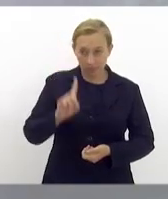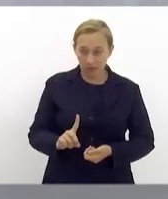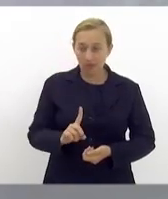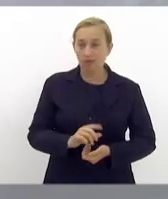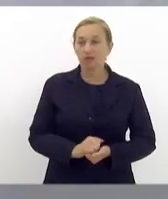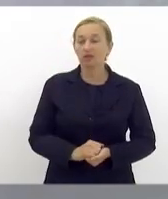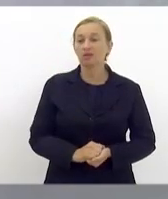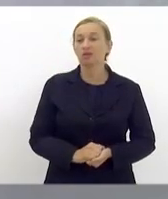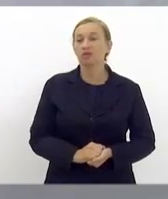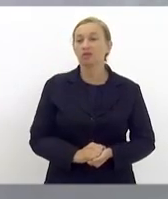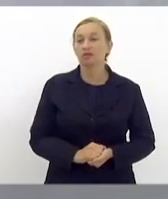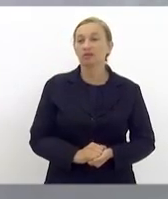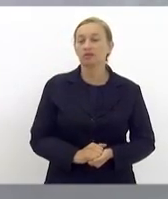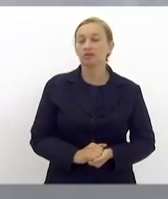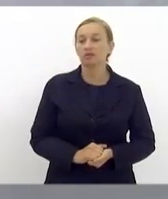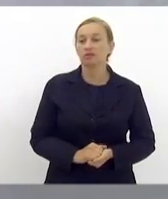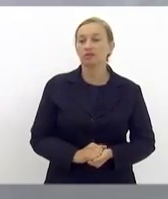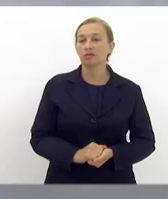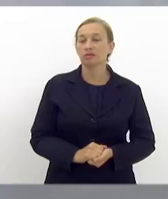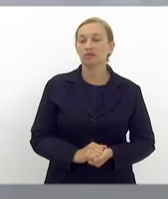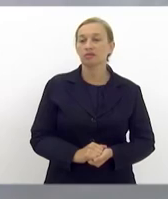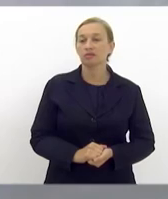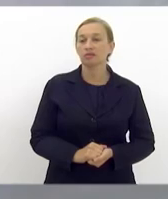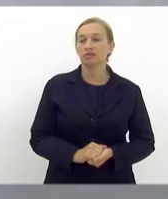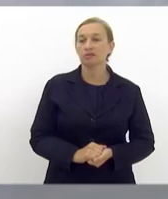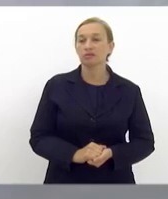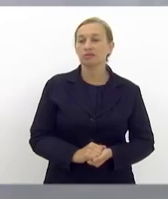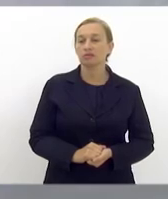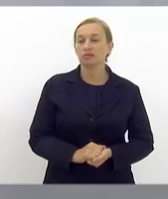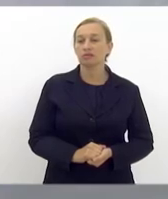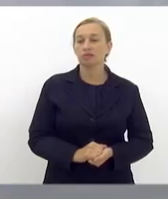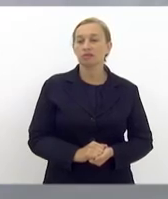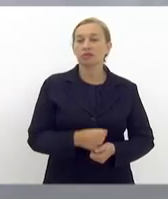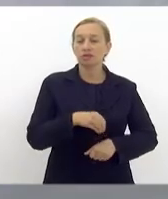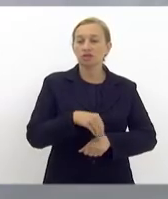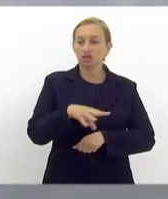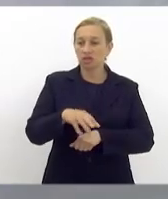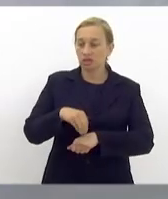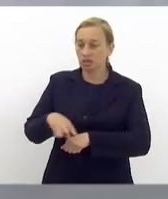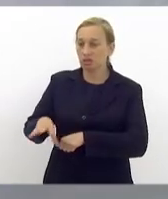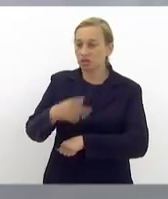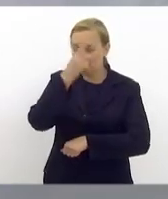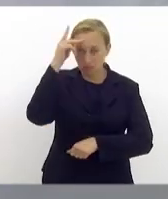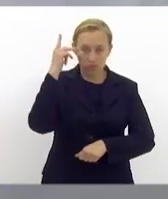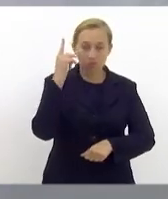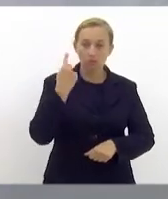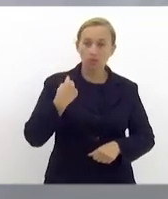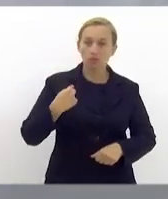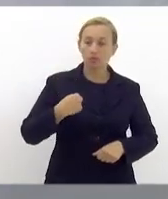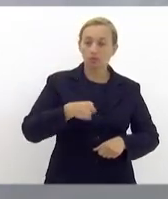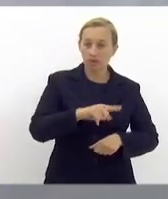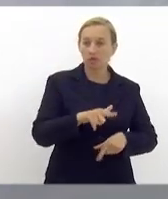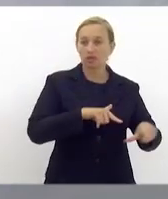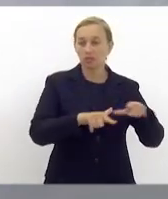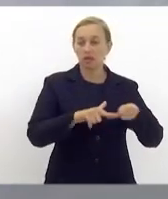PCDs, para que, de alguma forma, indicasse essas pessoas para ocupar essas vagas que, por lei,